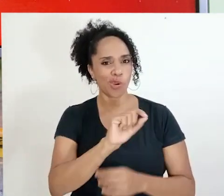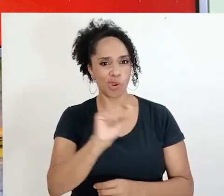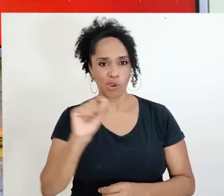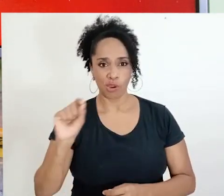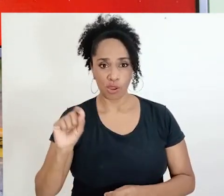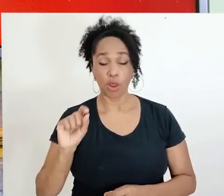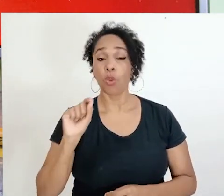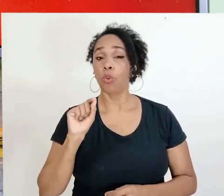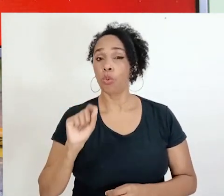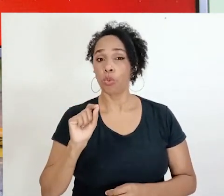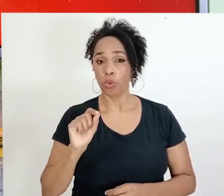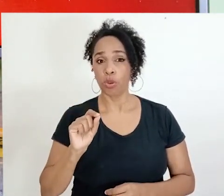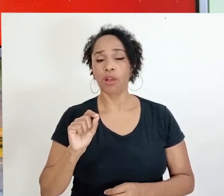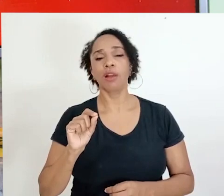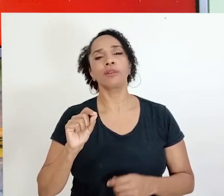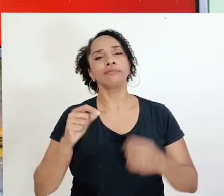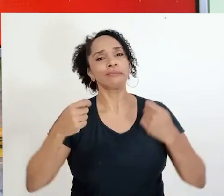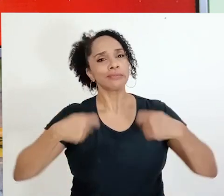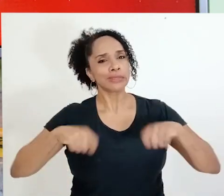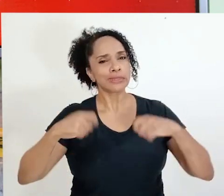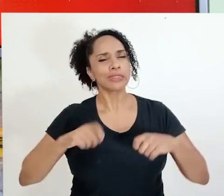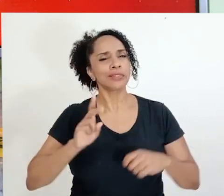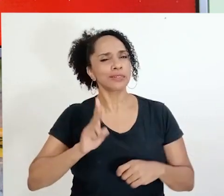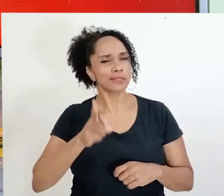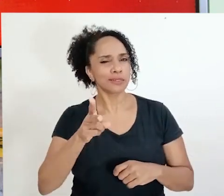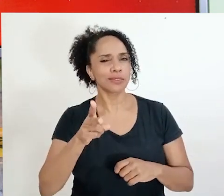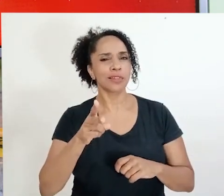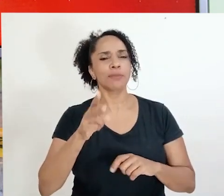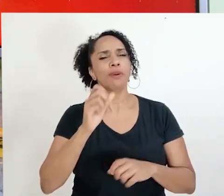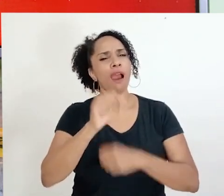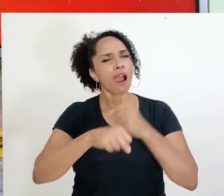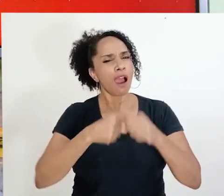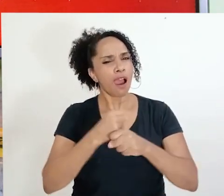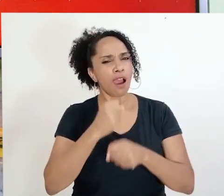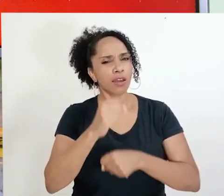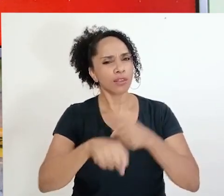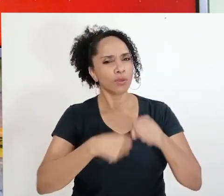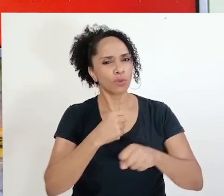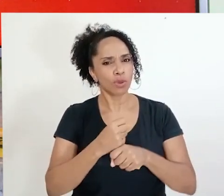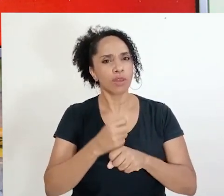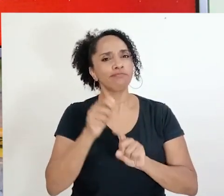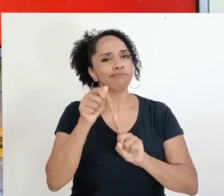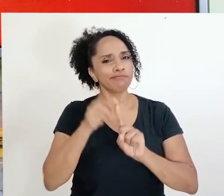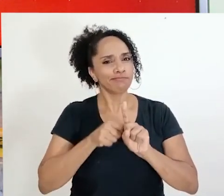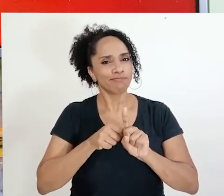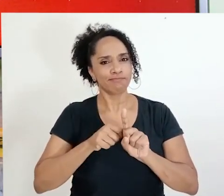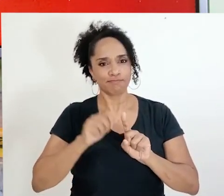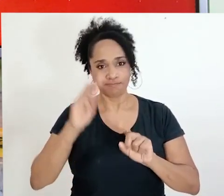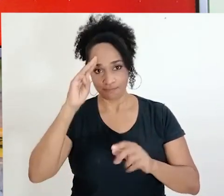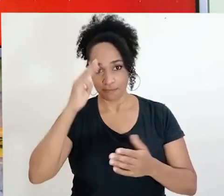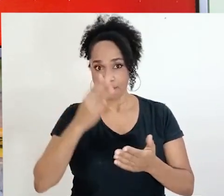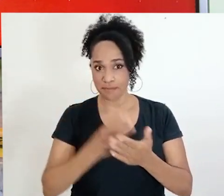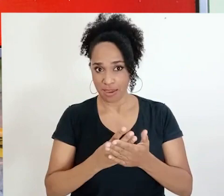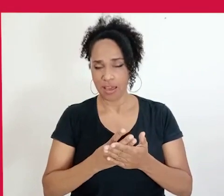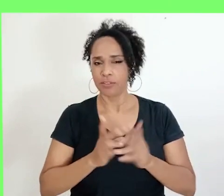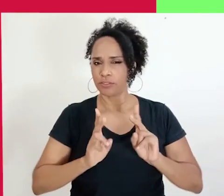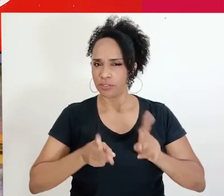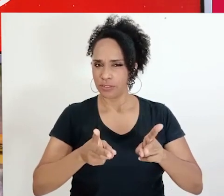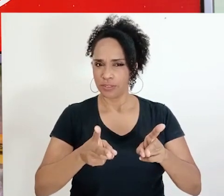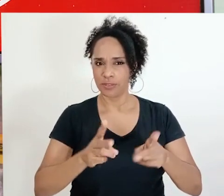Escolar de Combate à Violência contra a Mulher, que deve ser realizada todo mês de março.